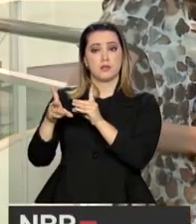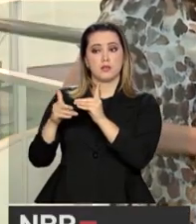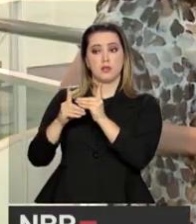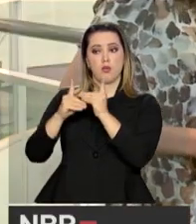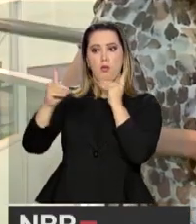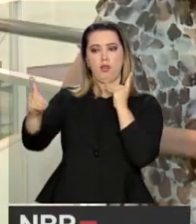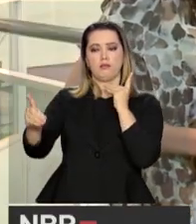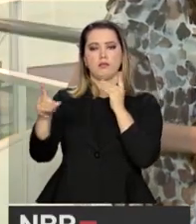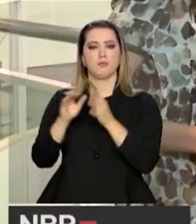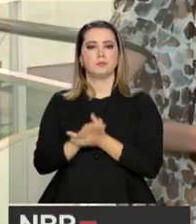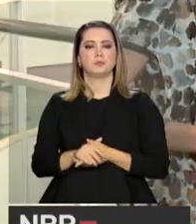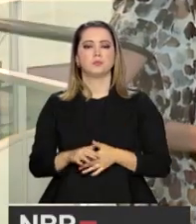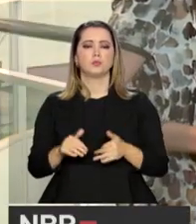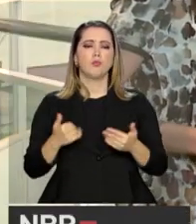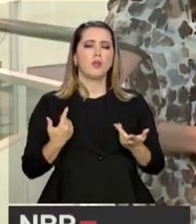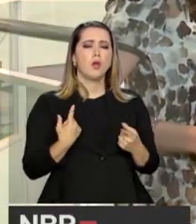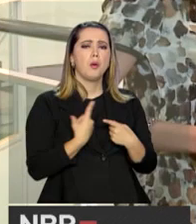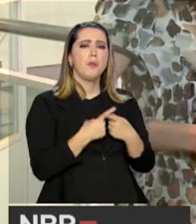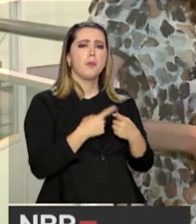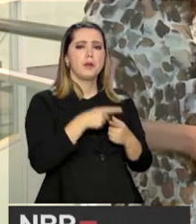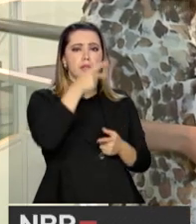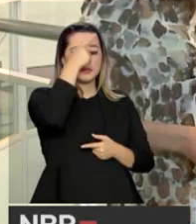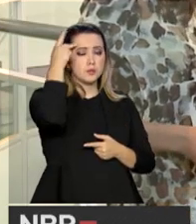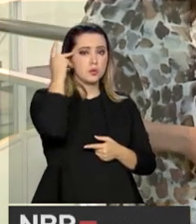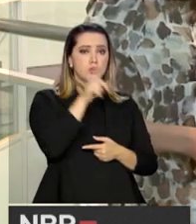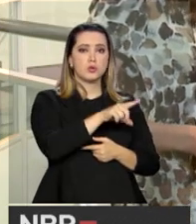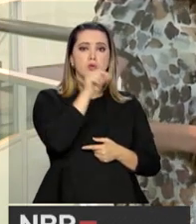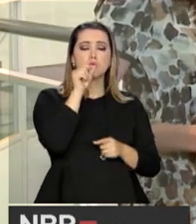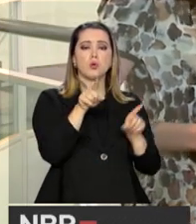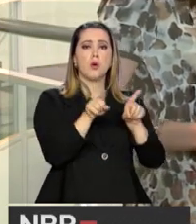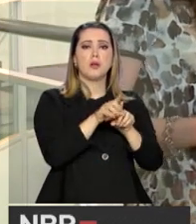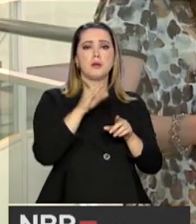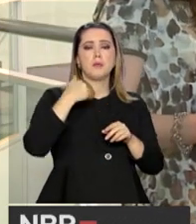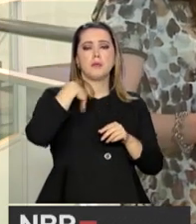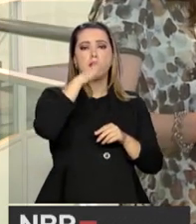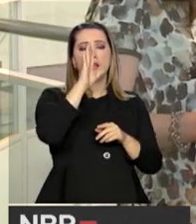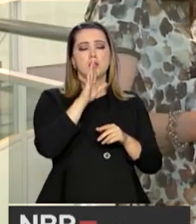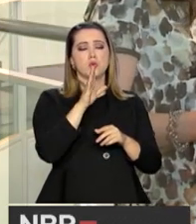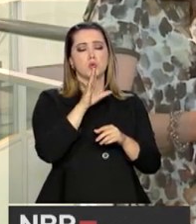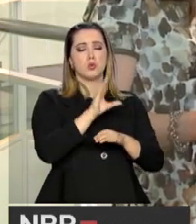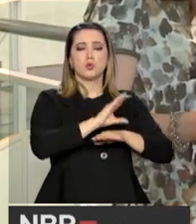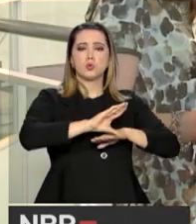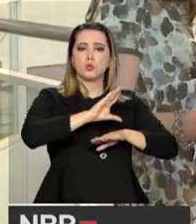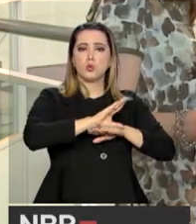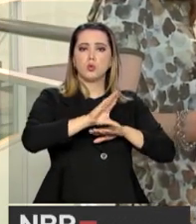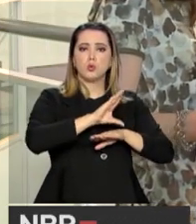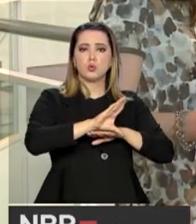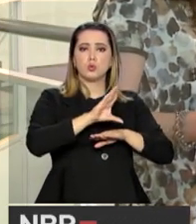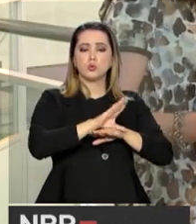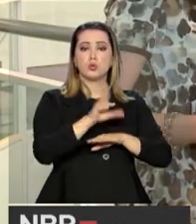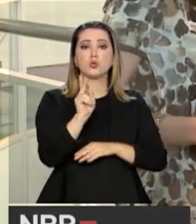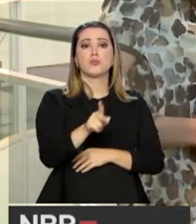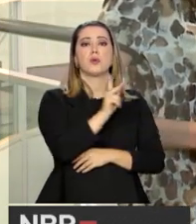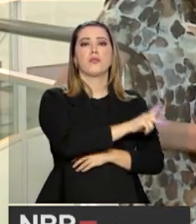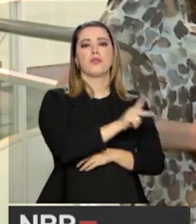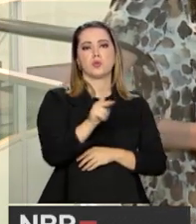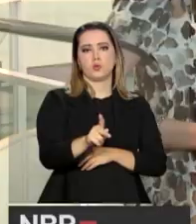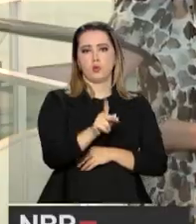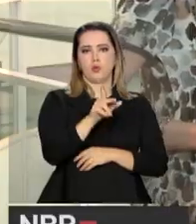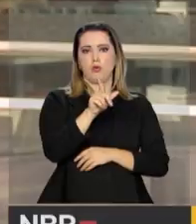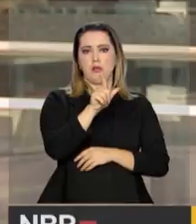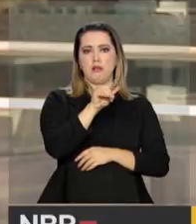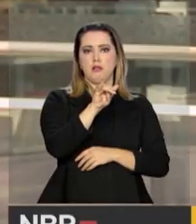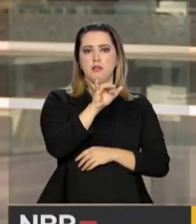E, professor, por que existe a preferência por cursos de licenciatura, como a gente vê nos dados, né? Eles lideram o número de